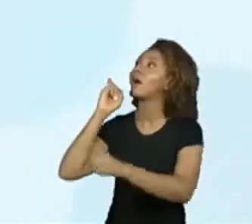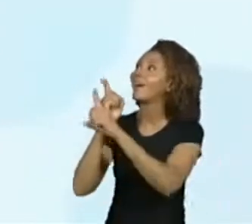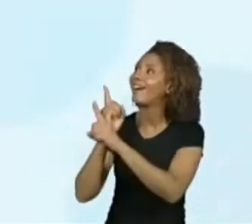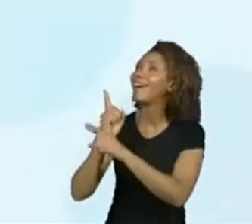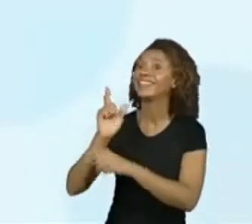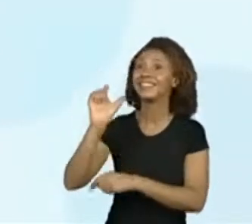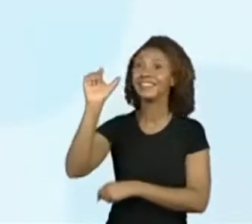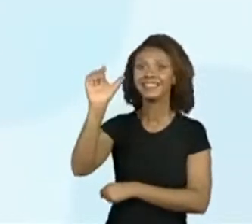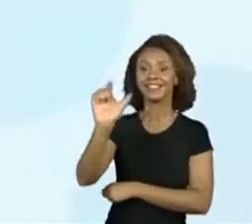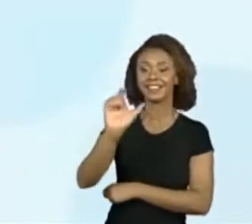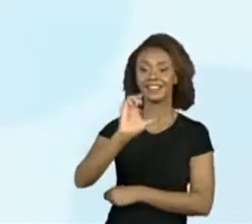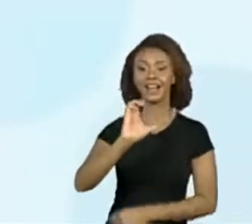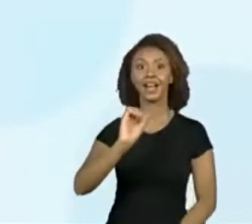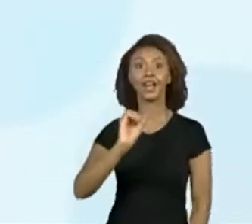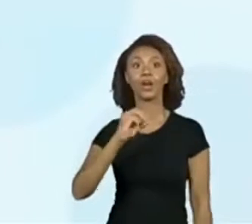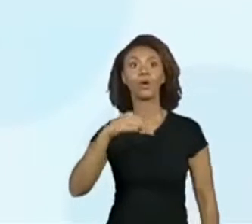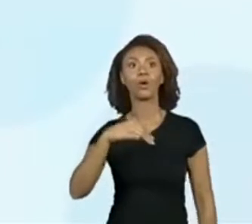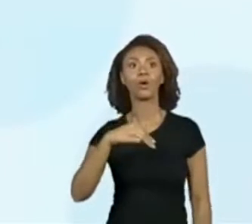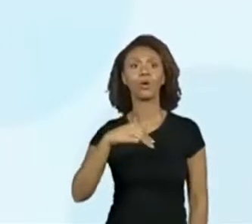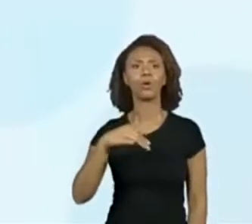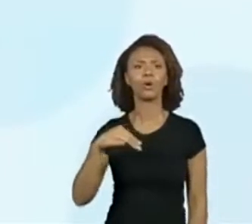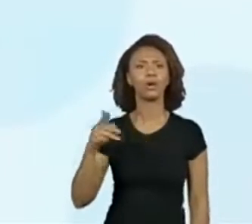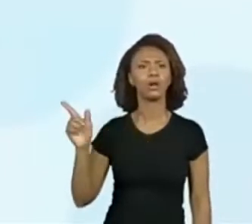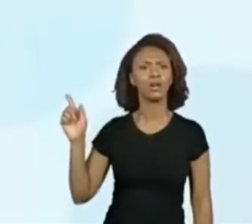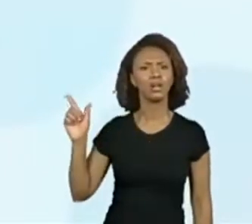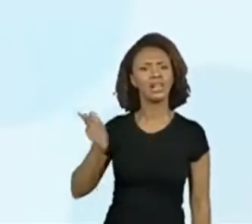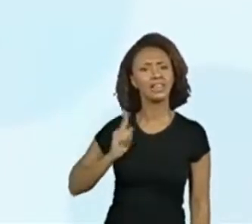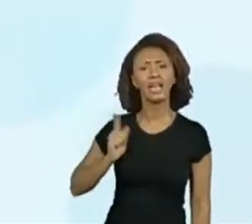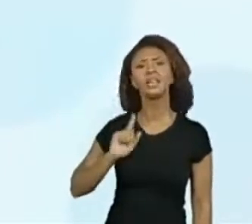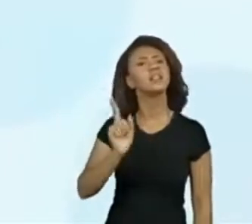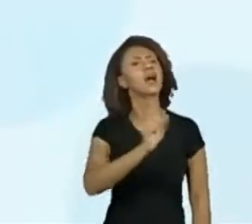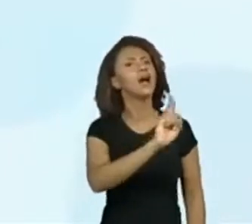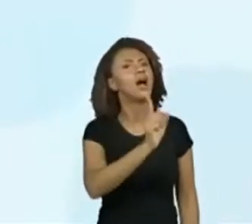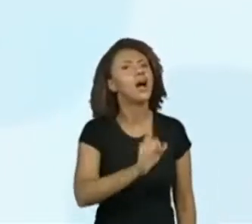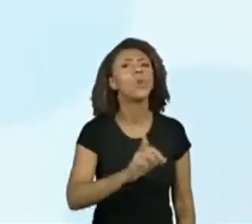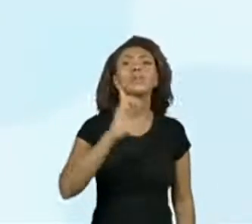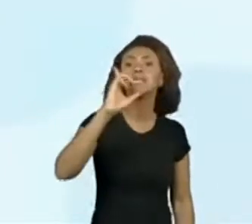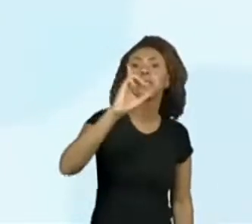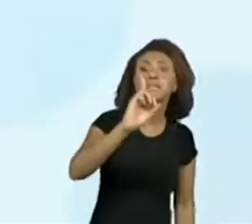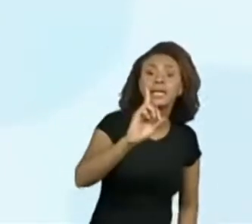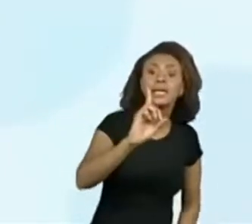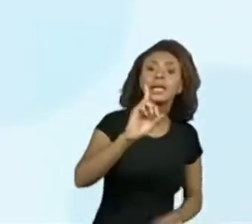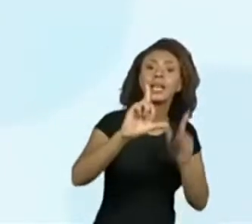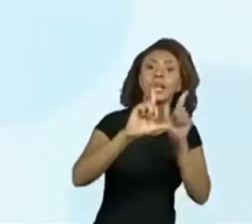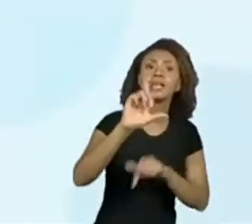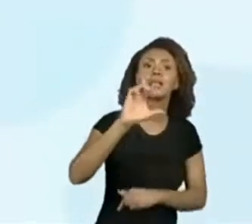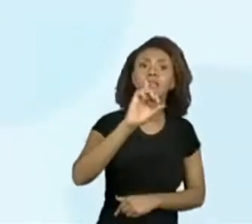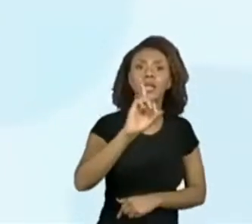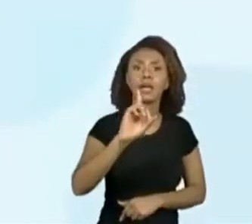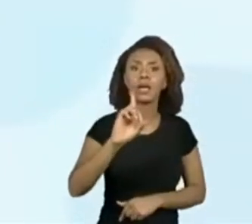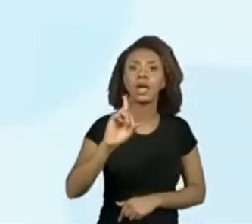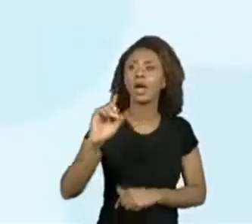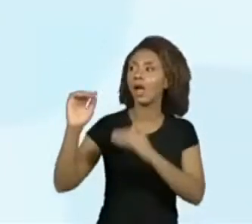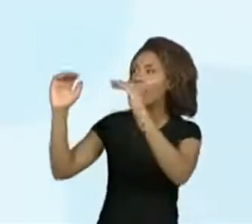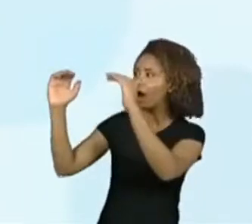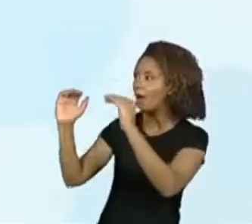ler com aqui? Não, aí não é o com, aí é o de. Então, vou ler aqui, Jogo com...